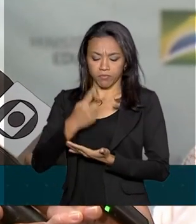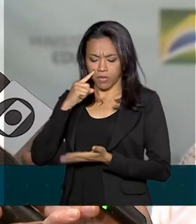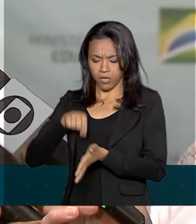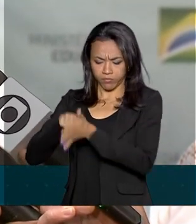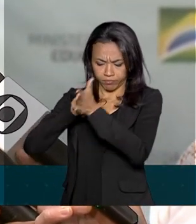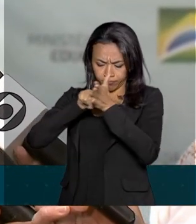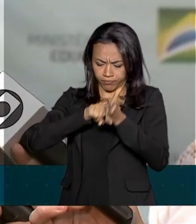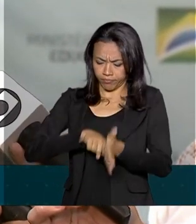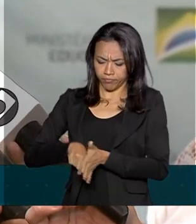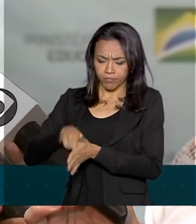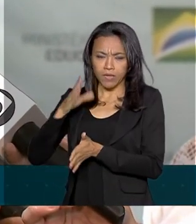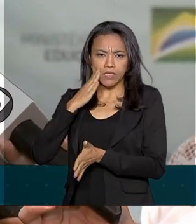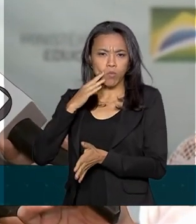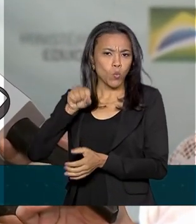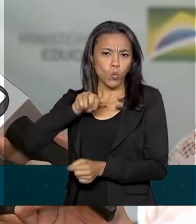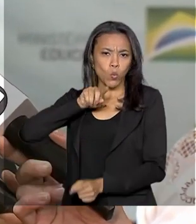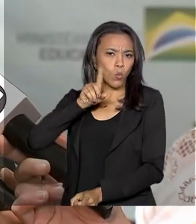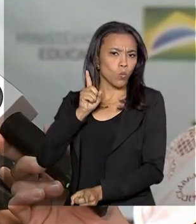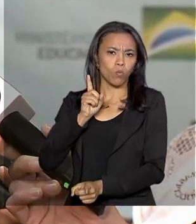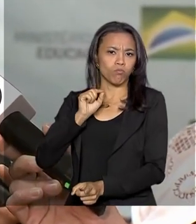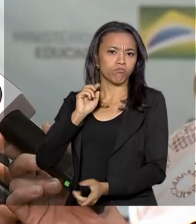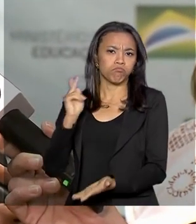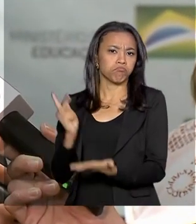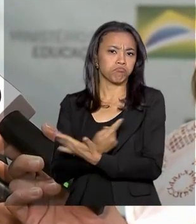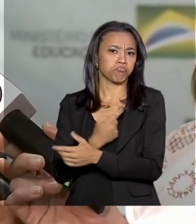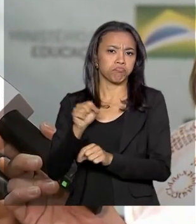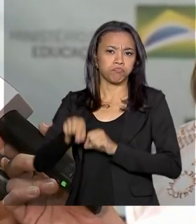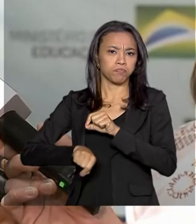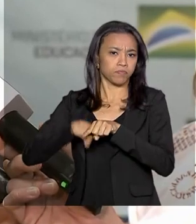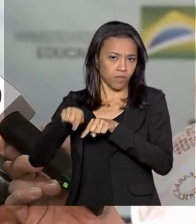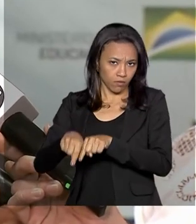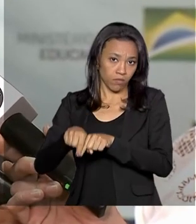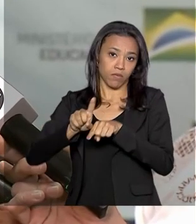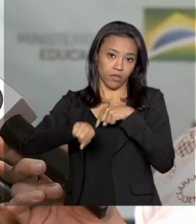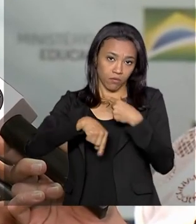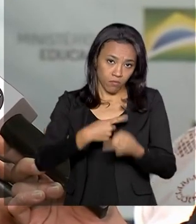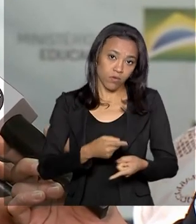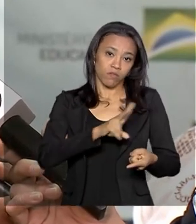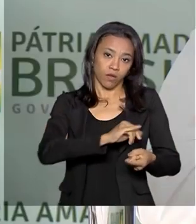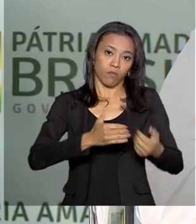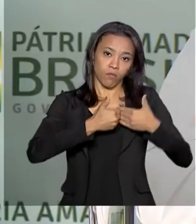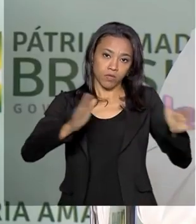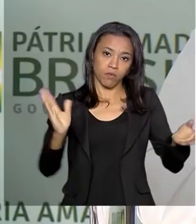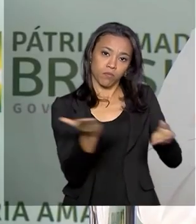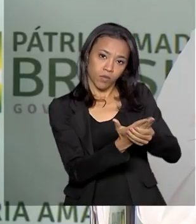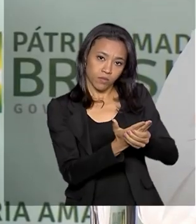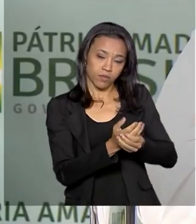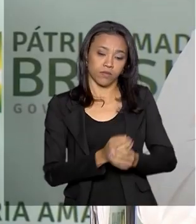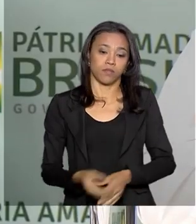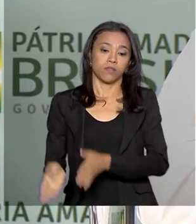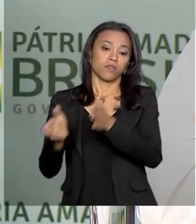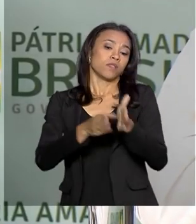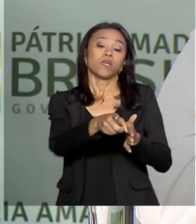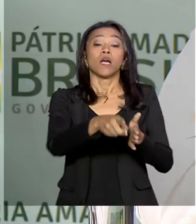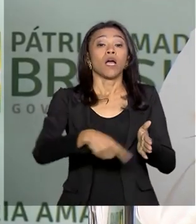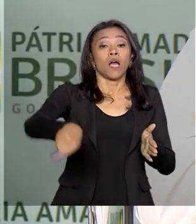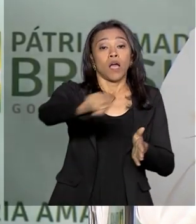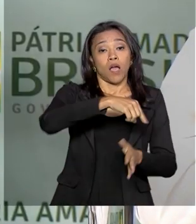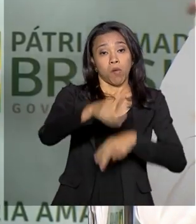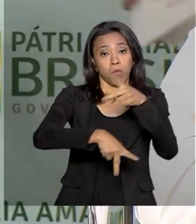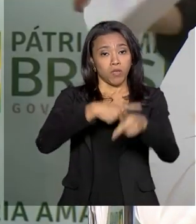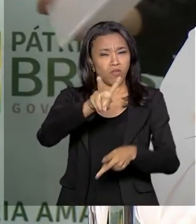E caso haja indícios realmente de crimes, será instaurado o devido inquérito. A população não vai ser prejudicada.